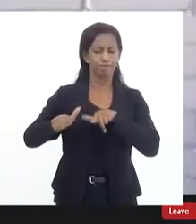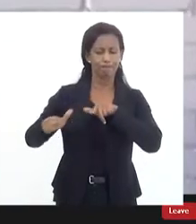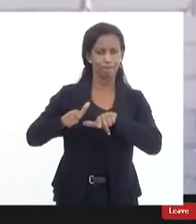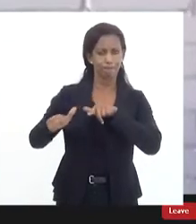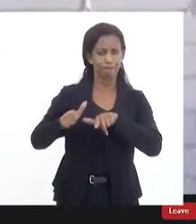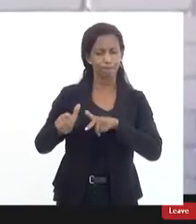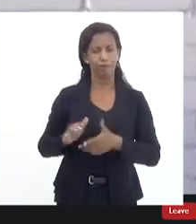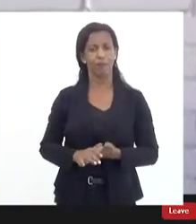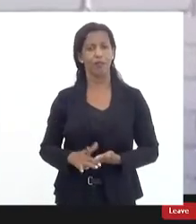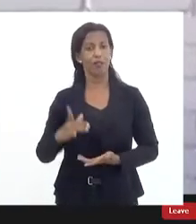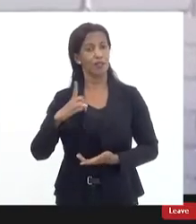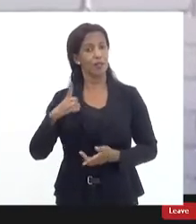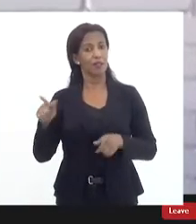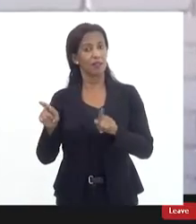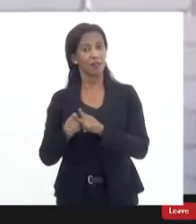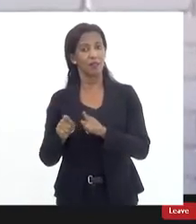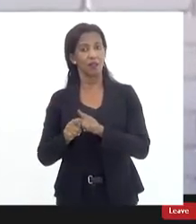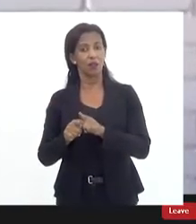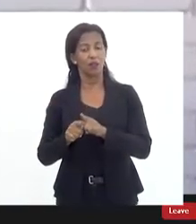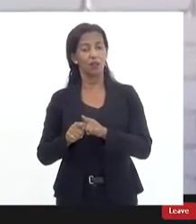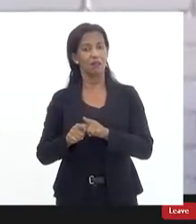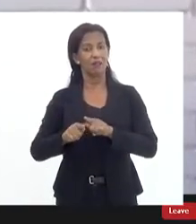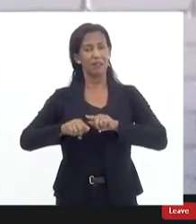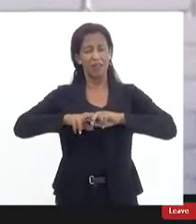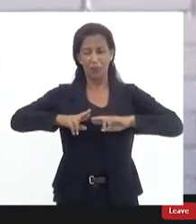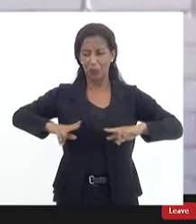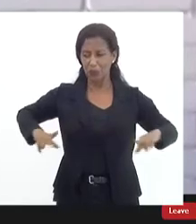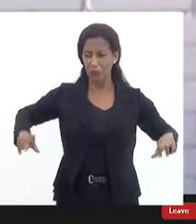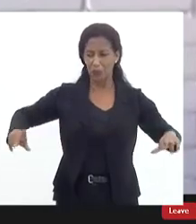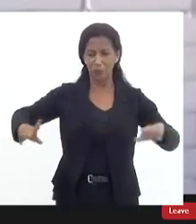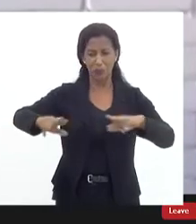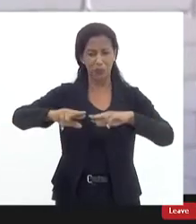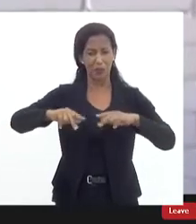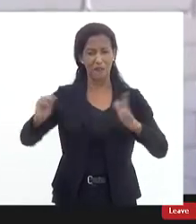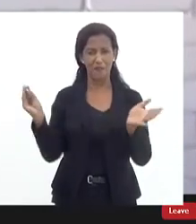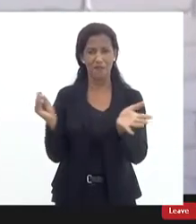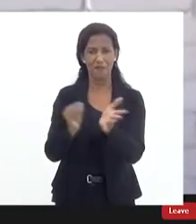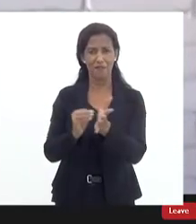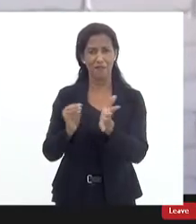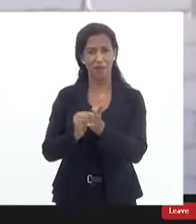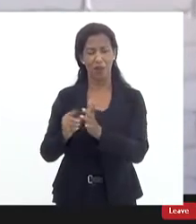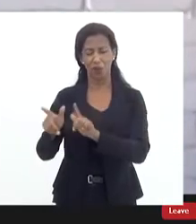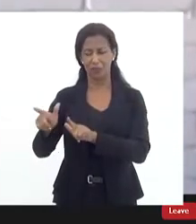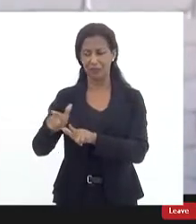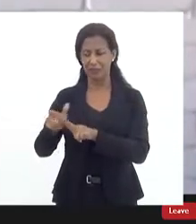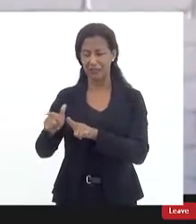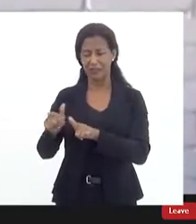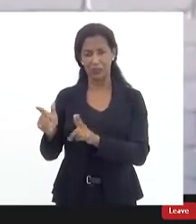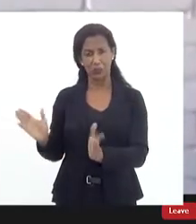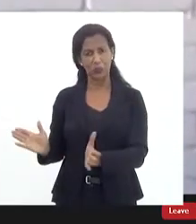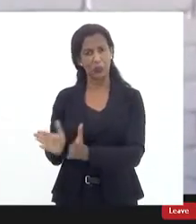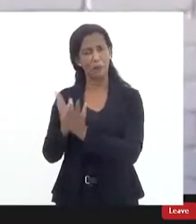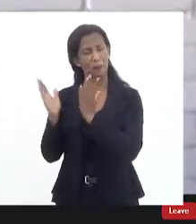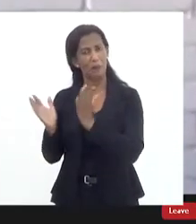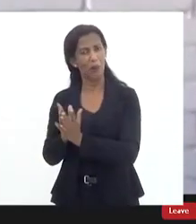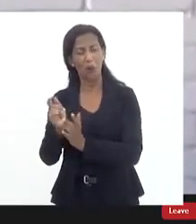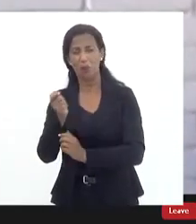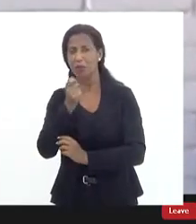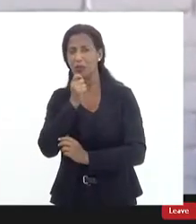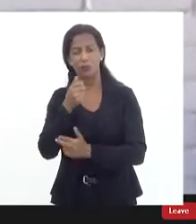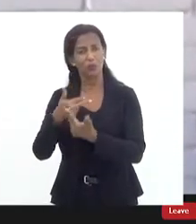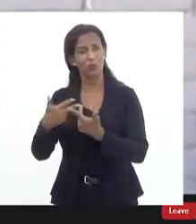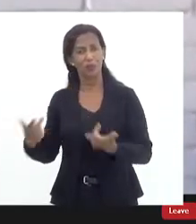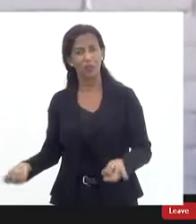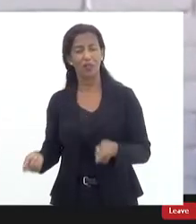com uma uma legião em desalento e de trabalho de trabalhadores precarizados que conta